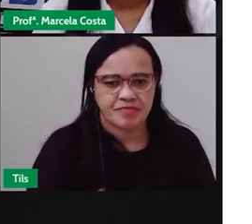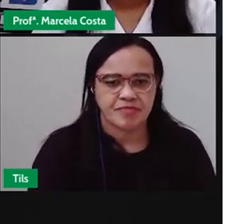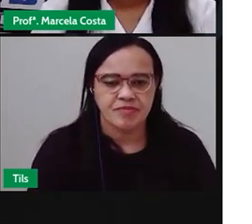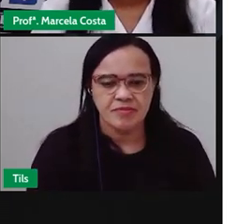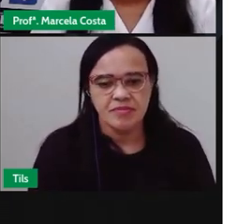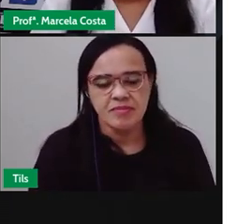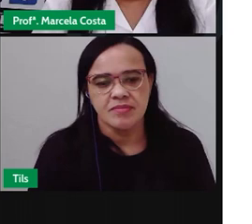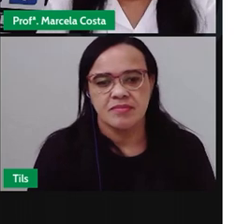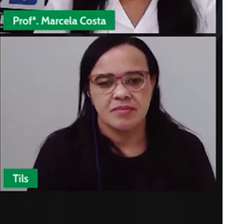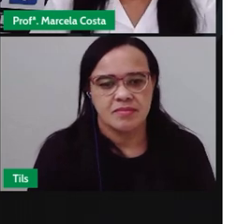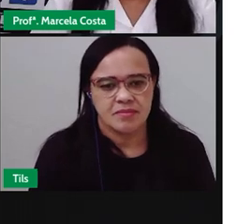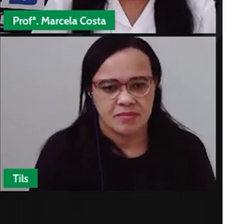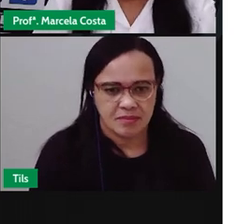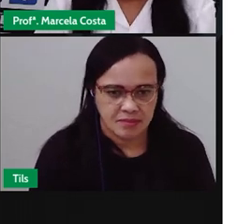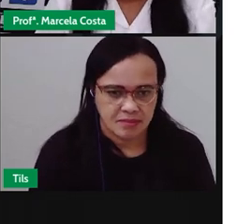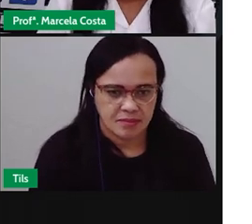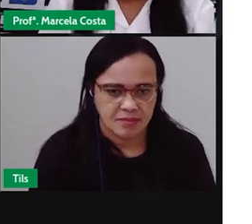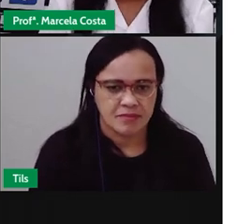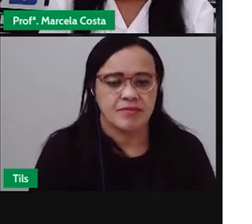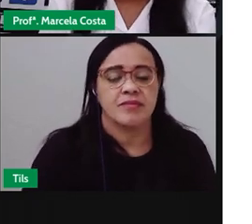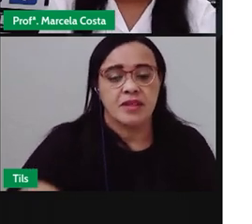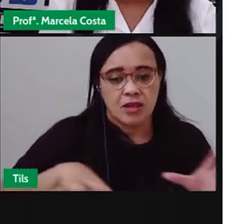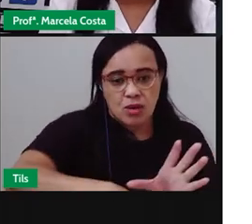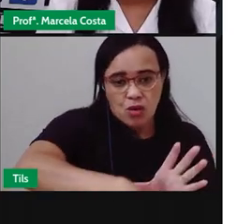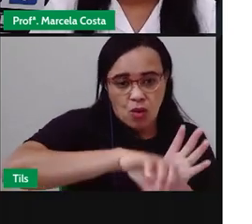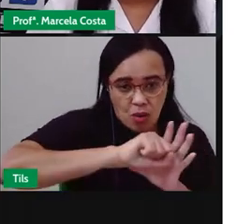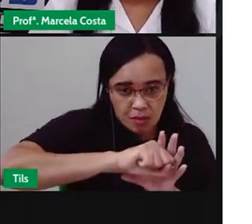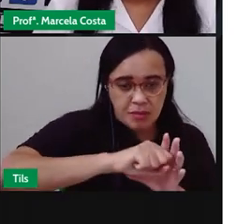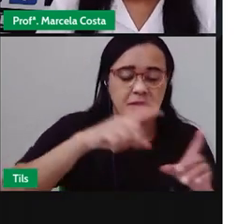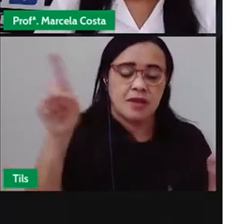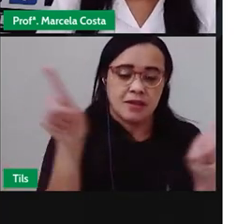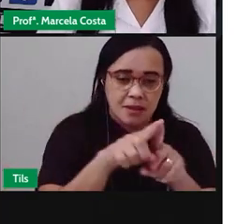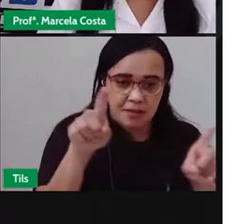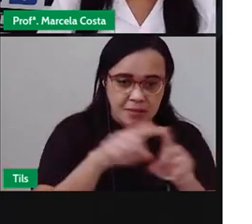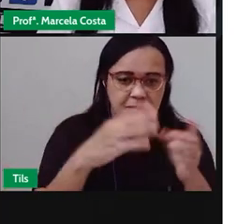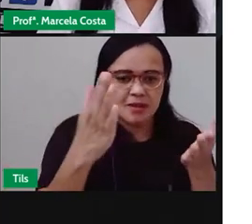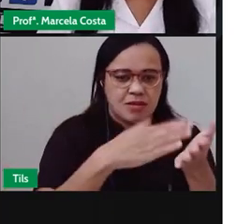Jumento Copia essa palavra Aí no seu caderno